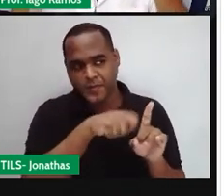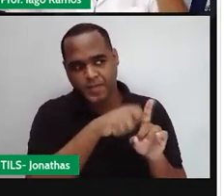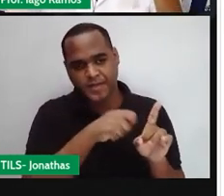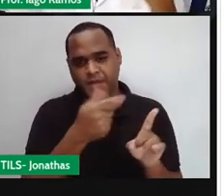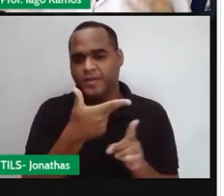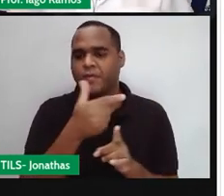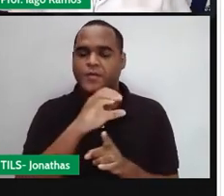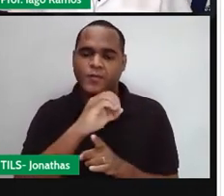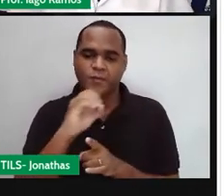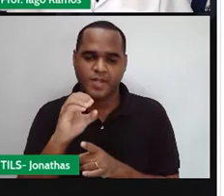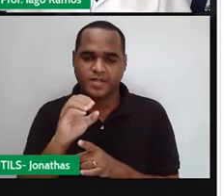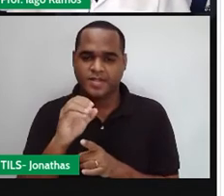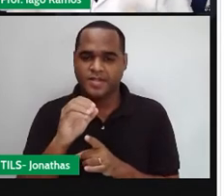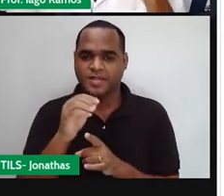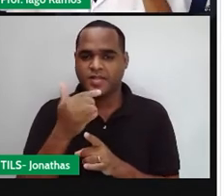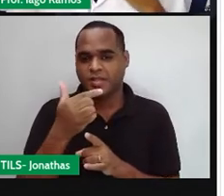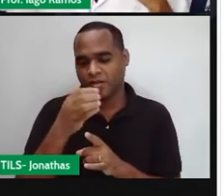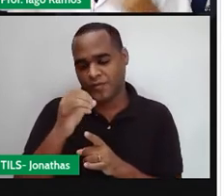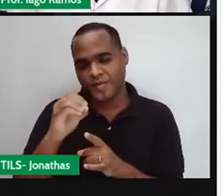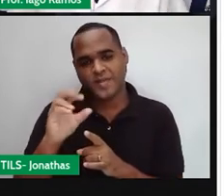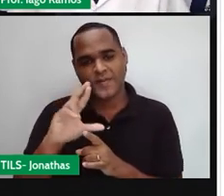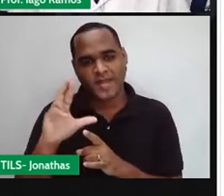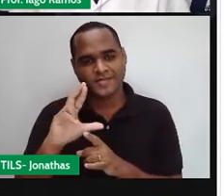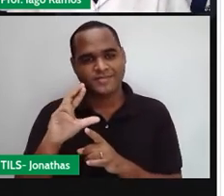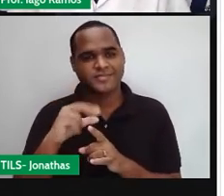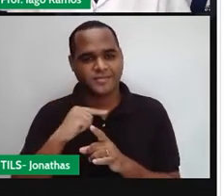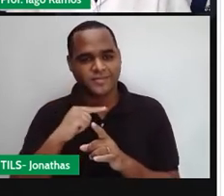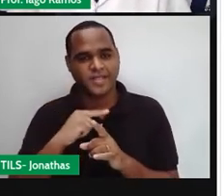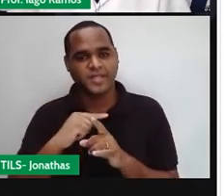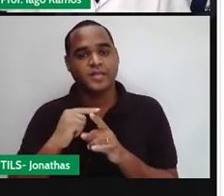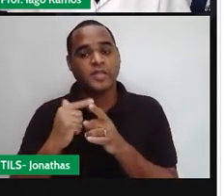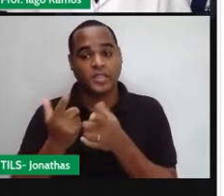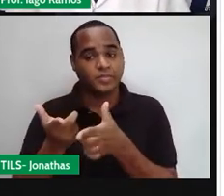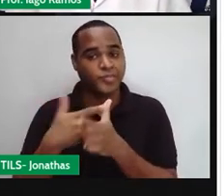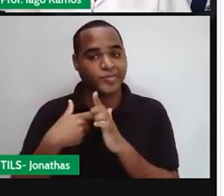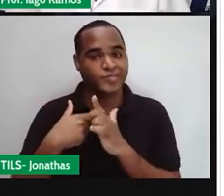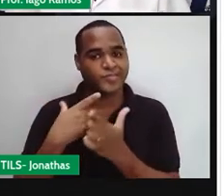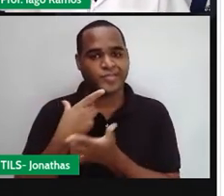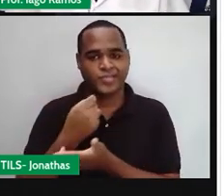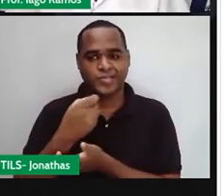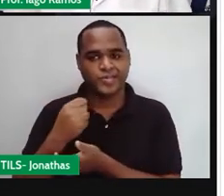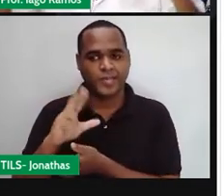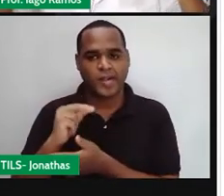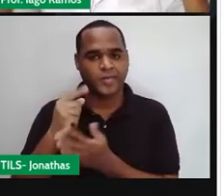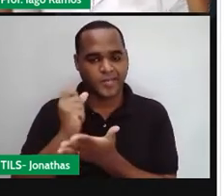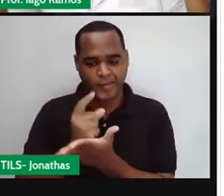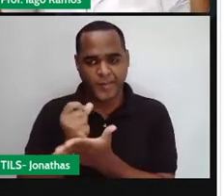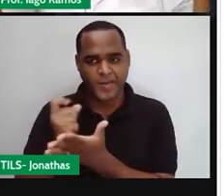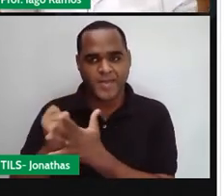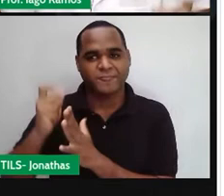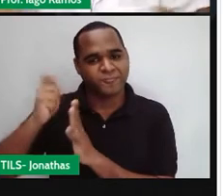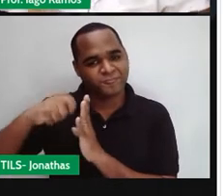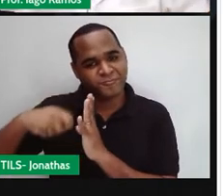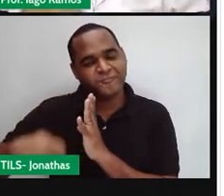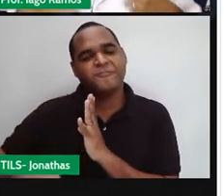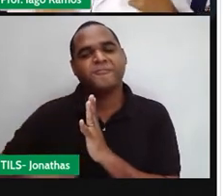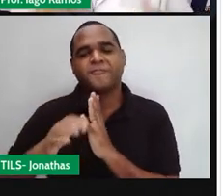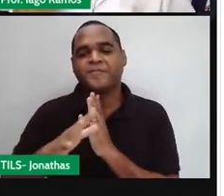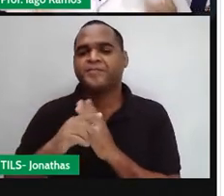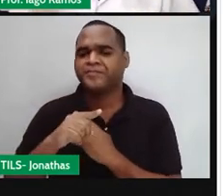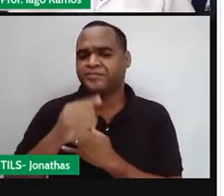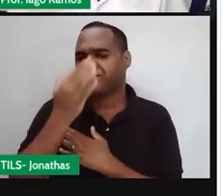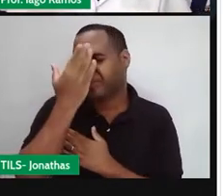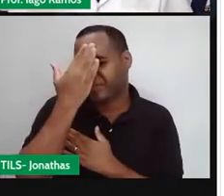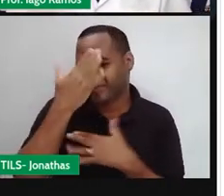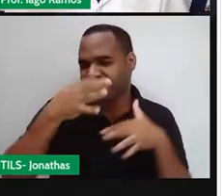pagar a mesma prestação, a mesma parcela. Certo? Bom, eu tenho certeza que você,